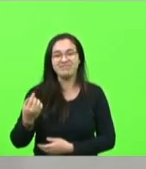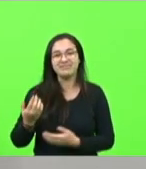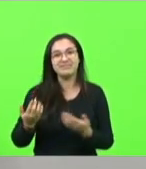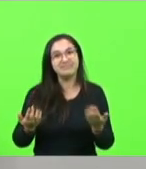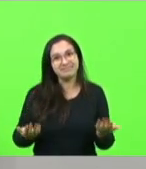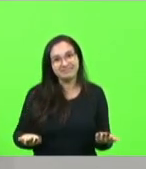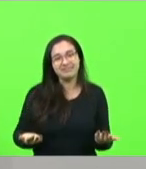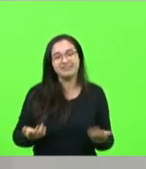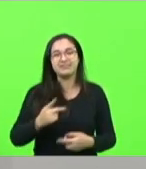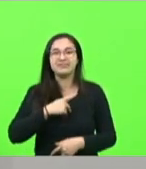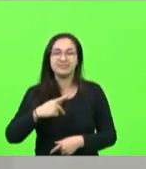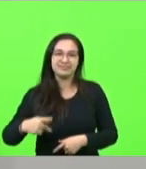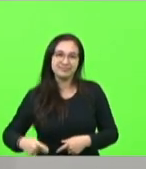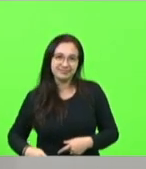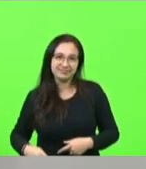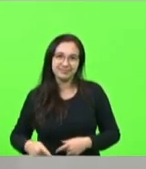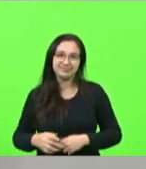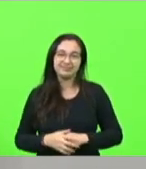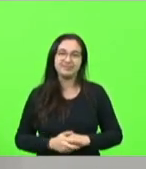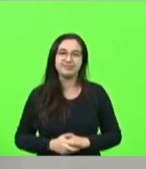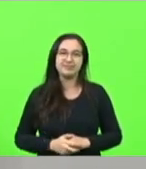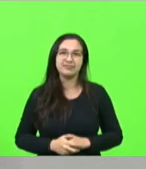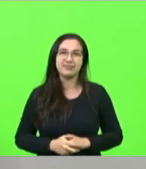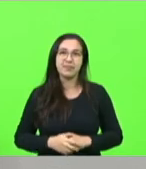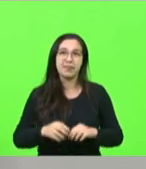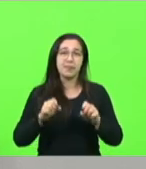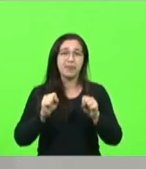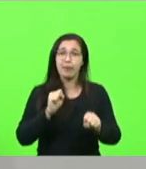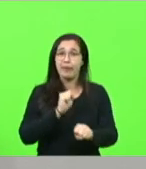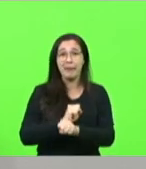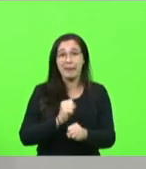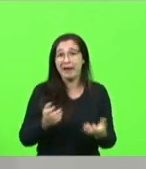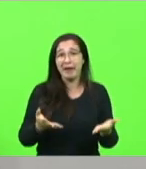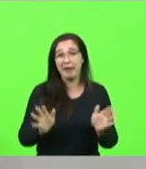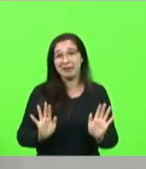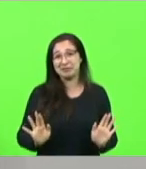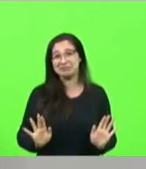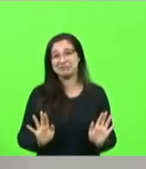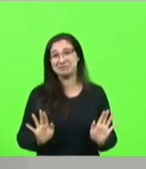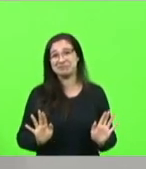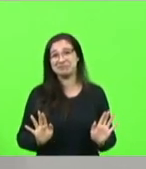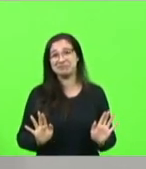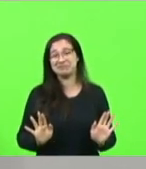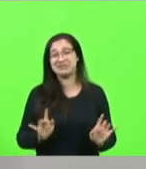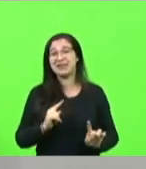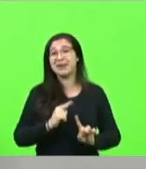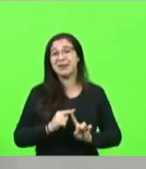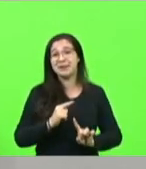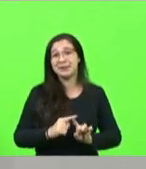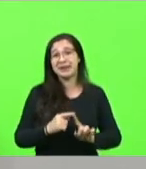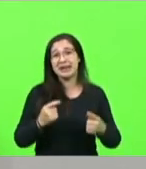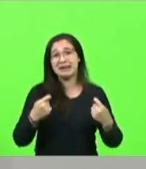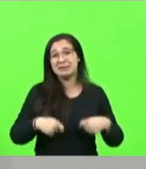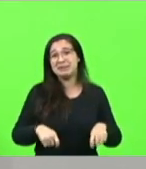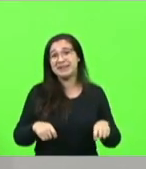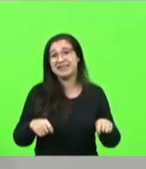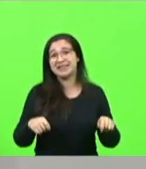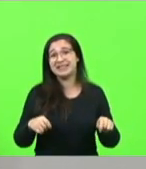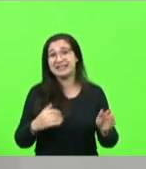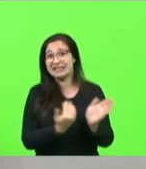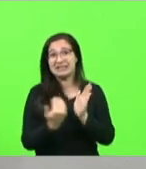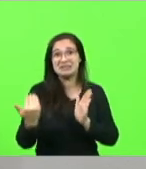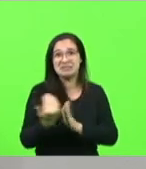presidente, nós poderíamos até parar por aqui, porque não precisa de simulho melhor que esse.